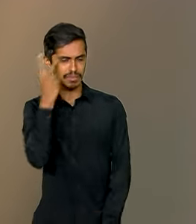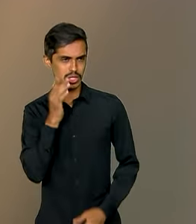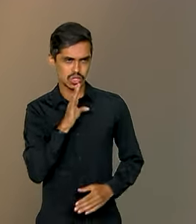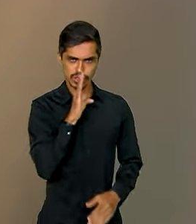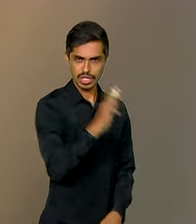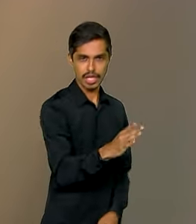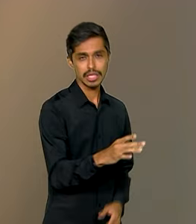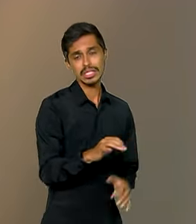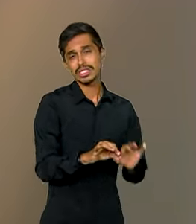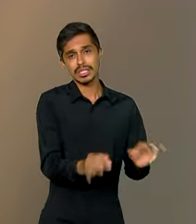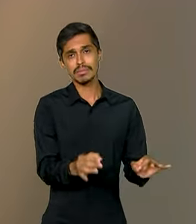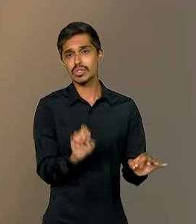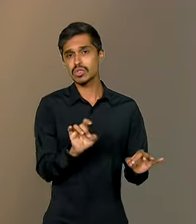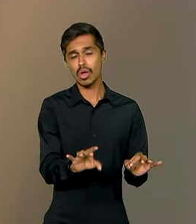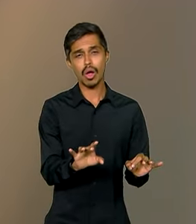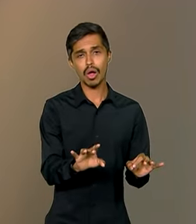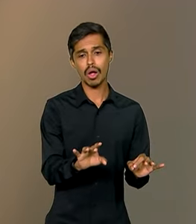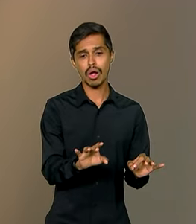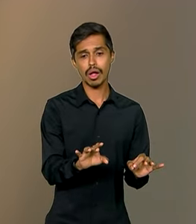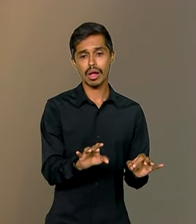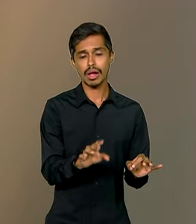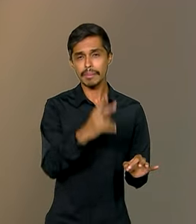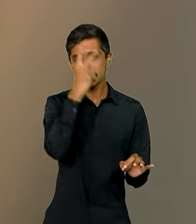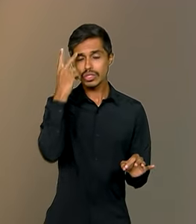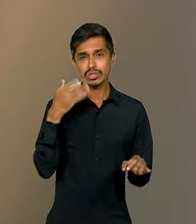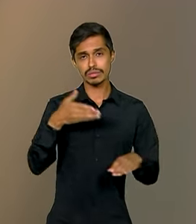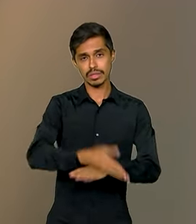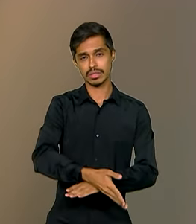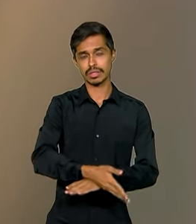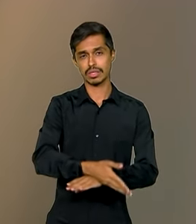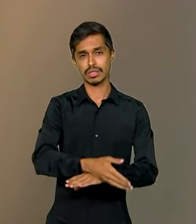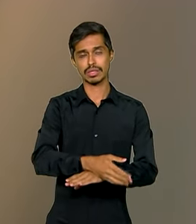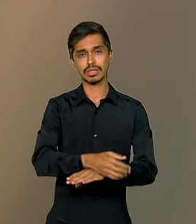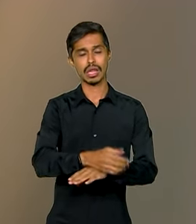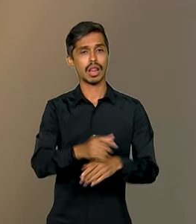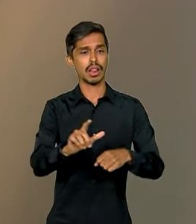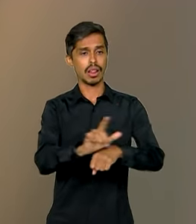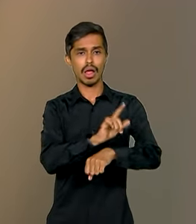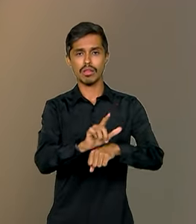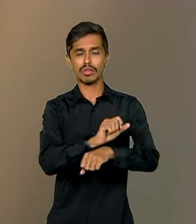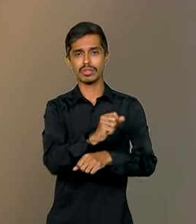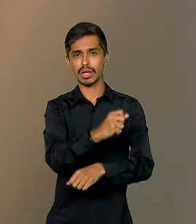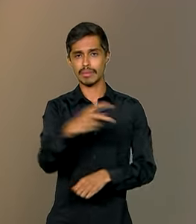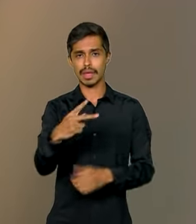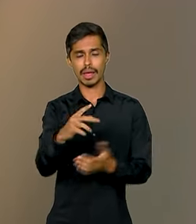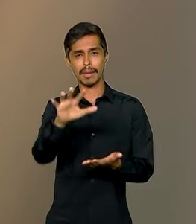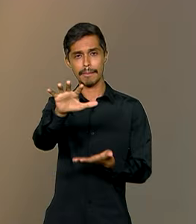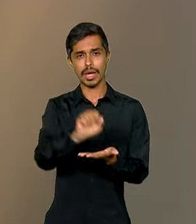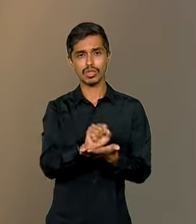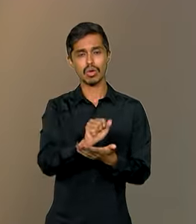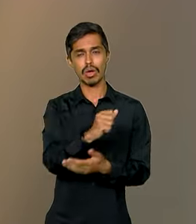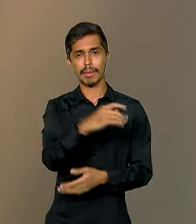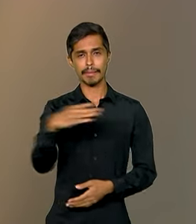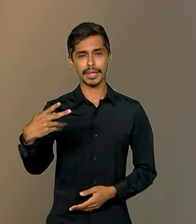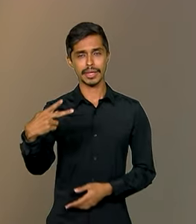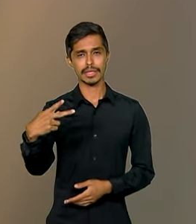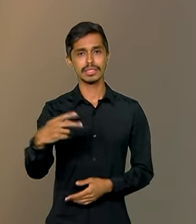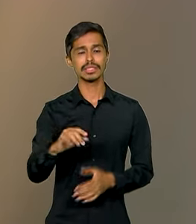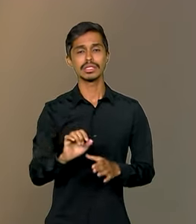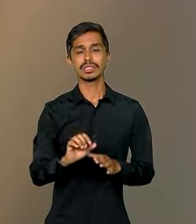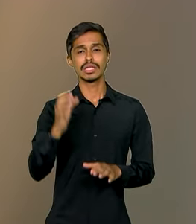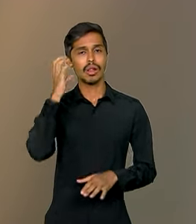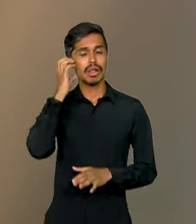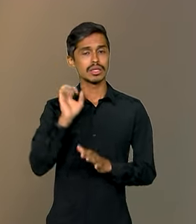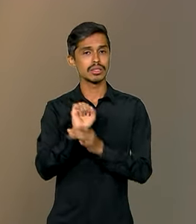E é muito simples. Basta a pessoa entrar nas lojas de aplicativos, baixar lá o aplicativo Celular Seguro,